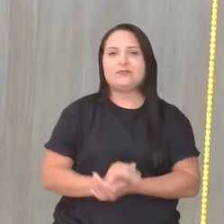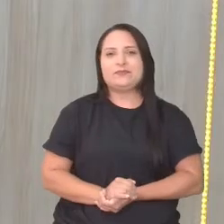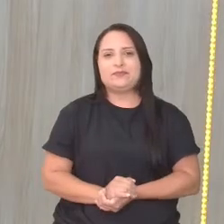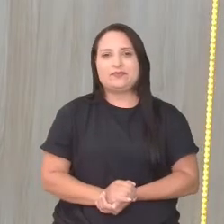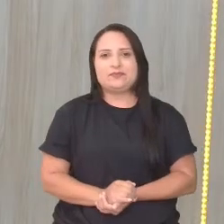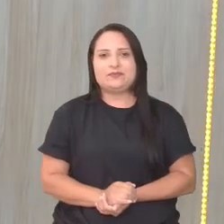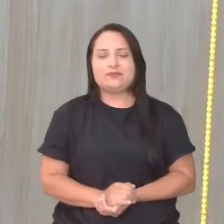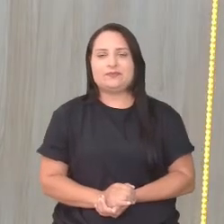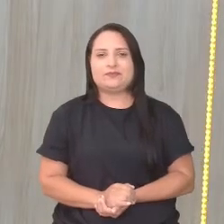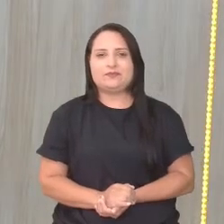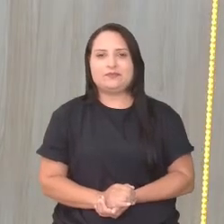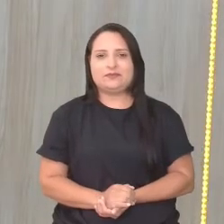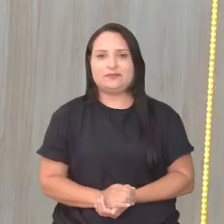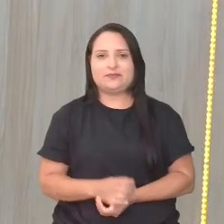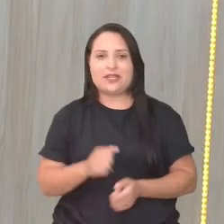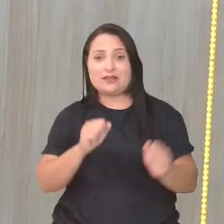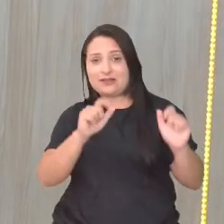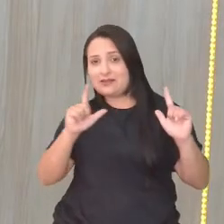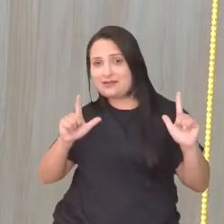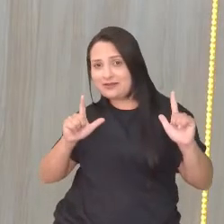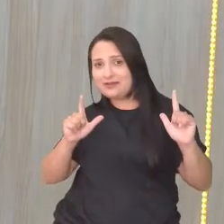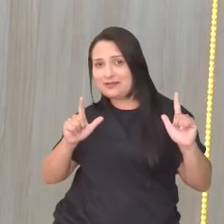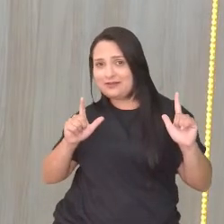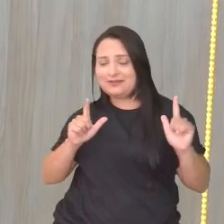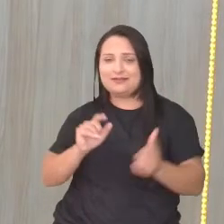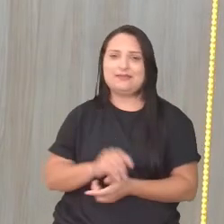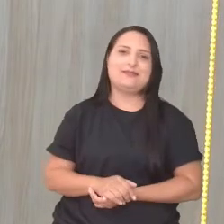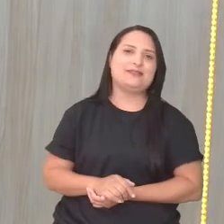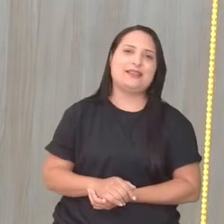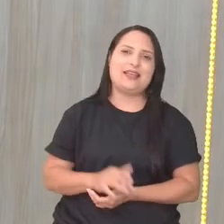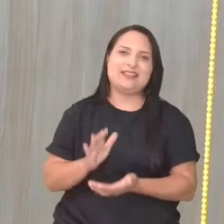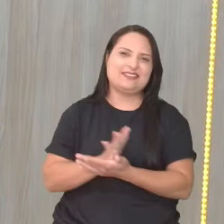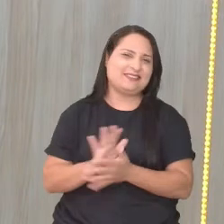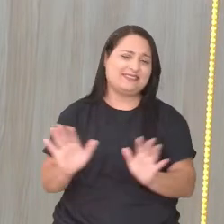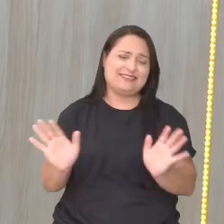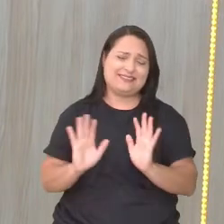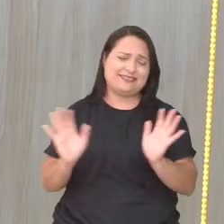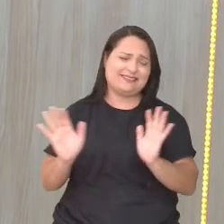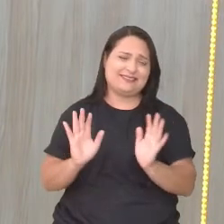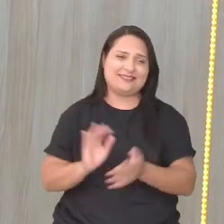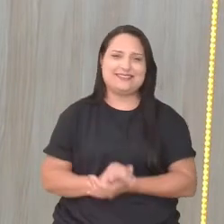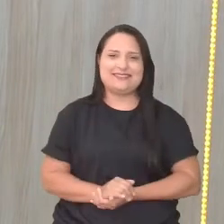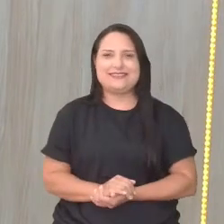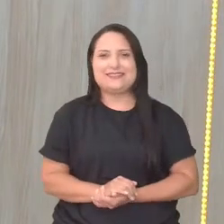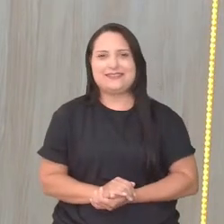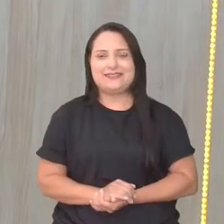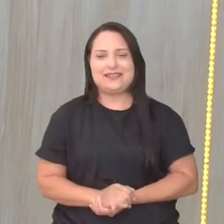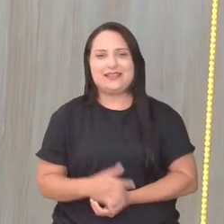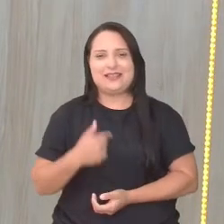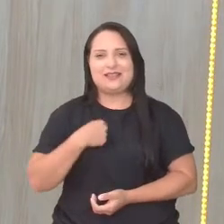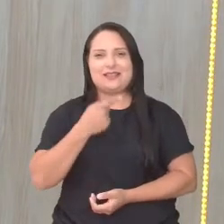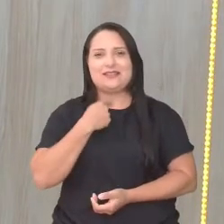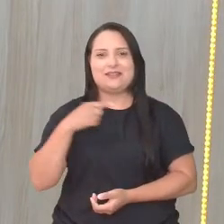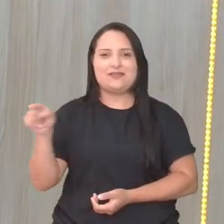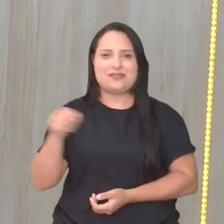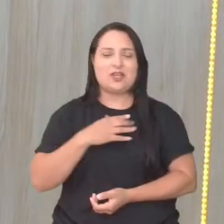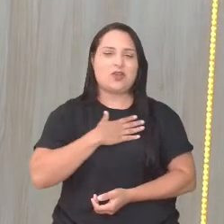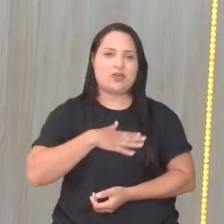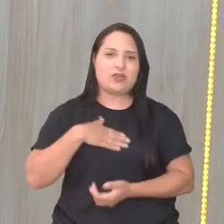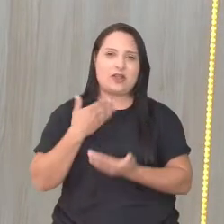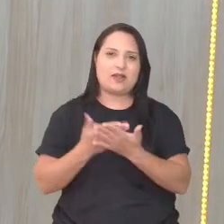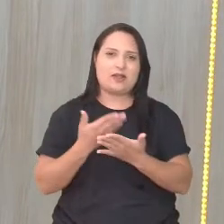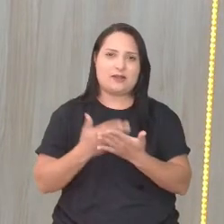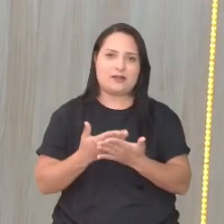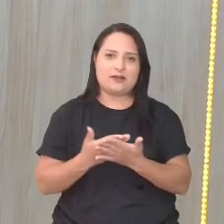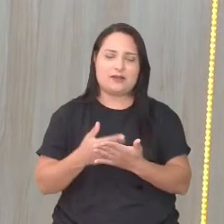é, gente. É muito close. É close certo. Às vezes nem tanto, viu, minha gente? Eu espero que vocês tenham gostado da